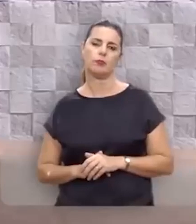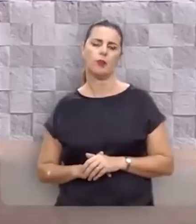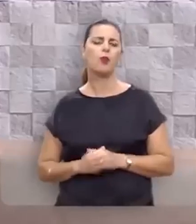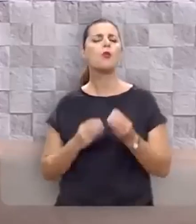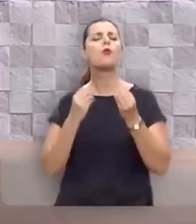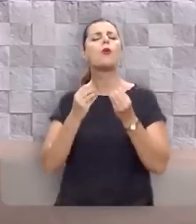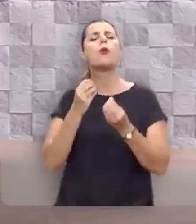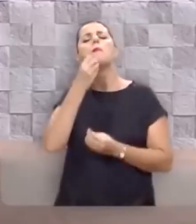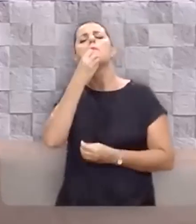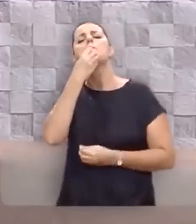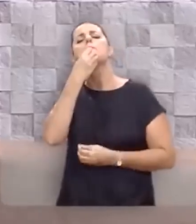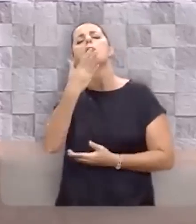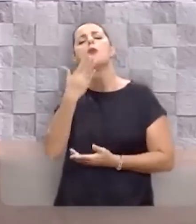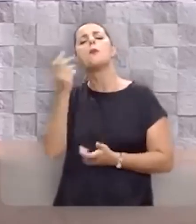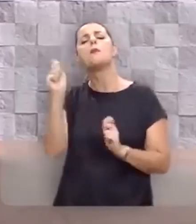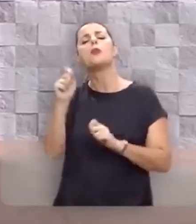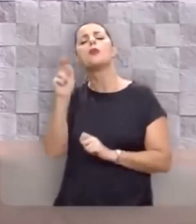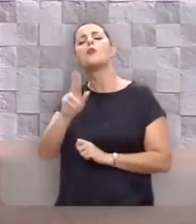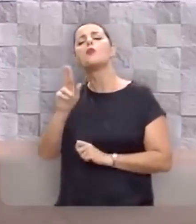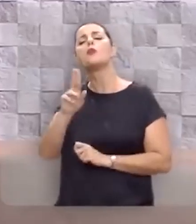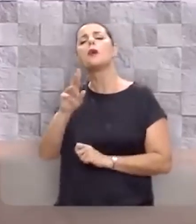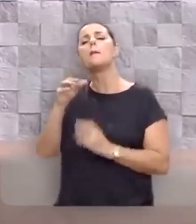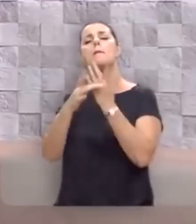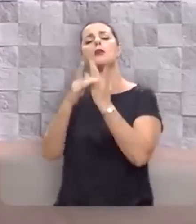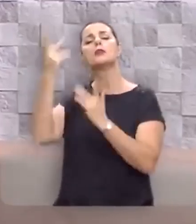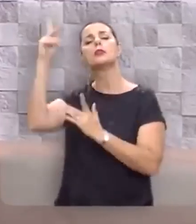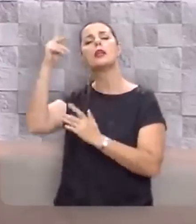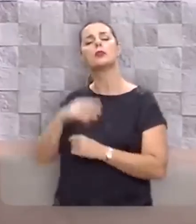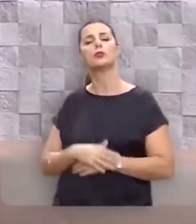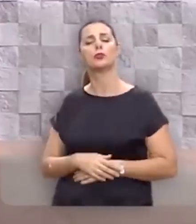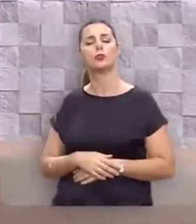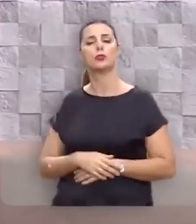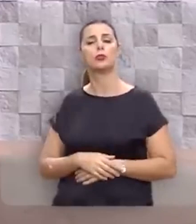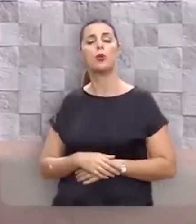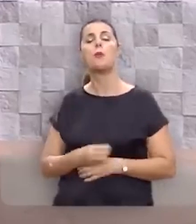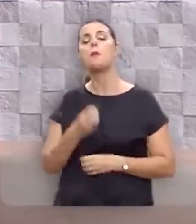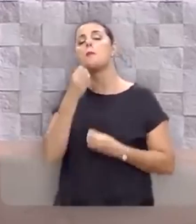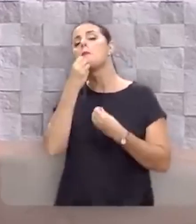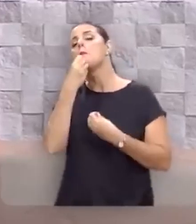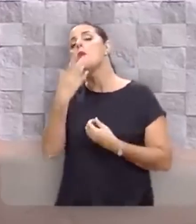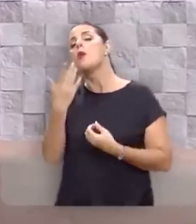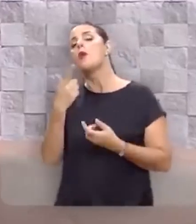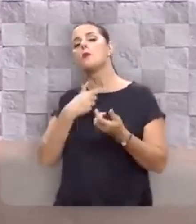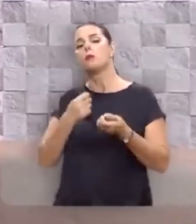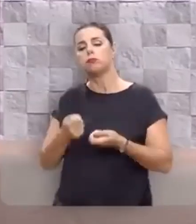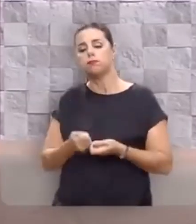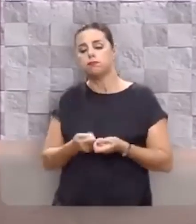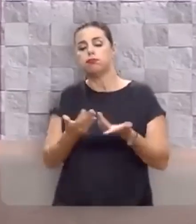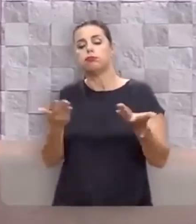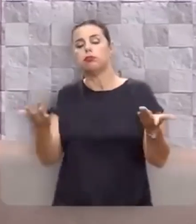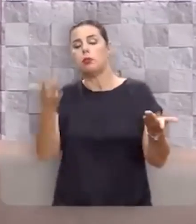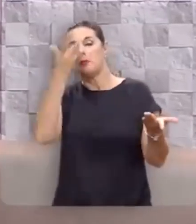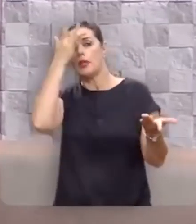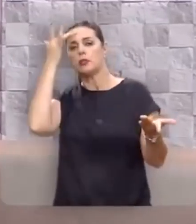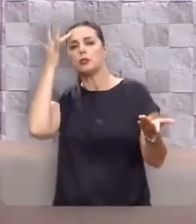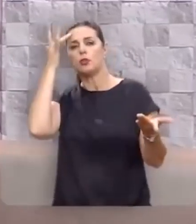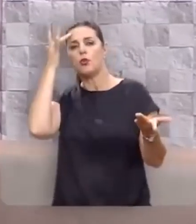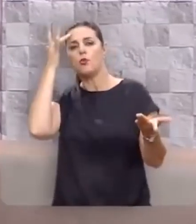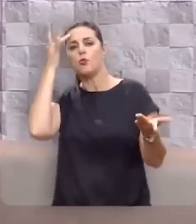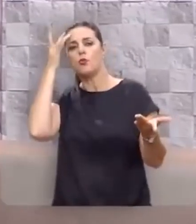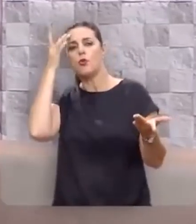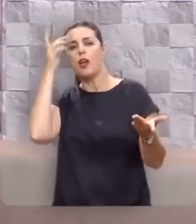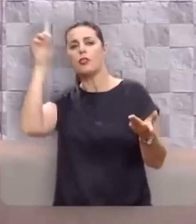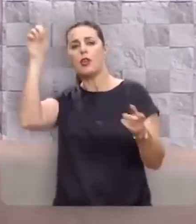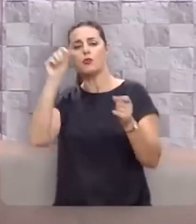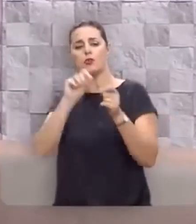Como é bom você poder ser usado nas mãos de Deus. Como é bom você repartir com outras pessoas o que Deus